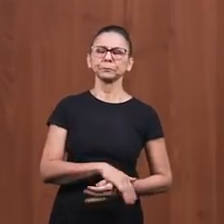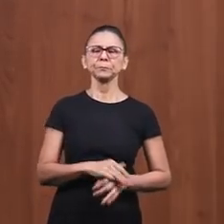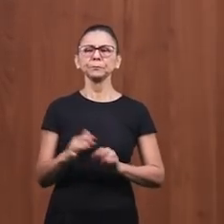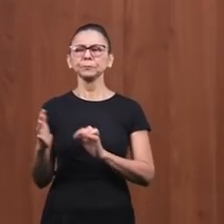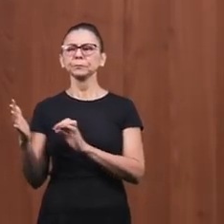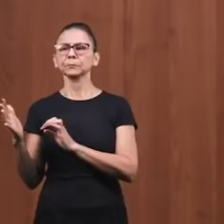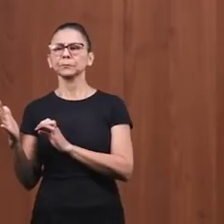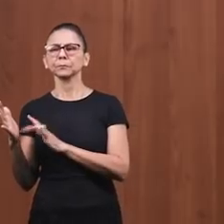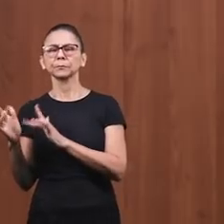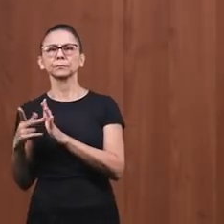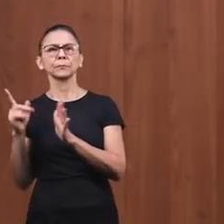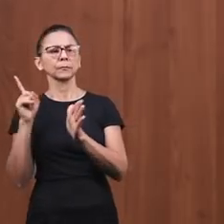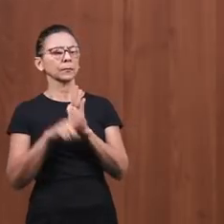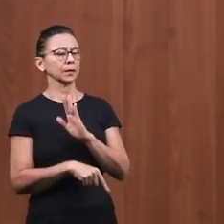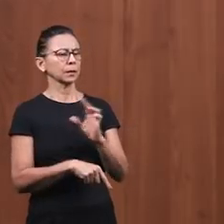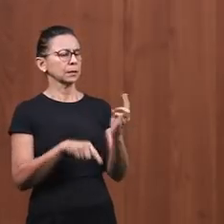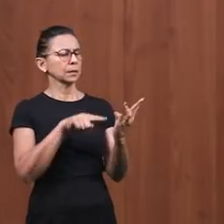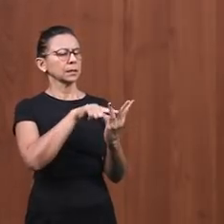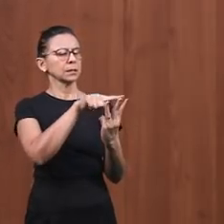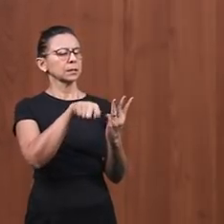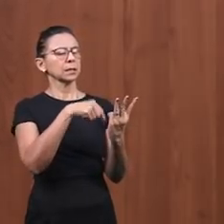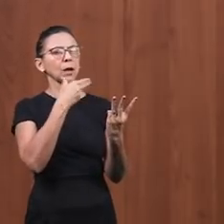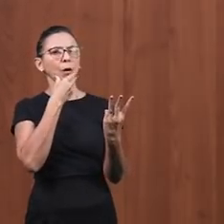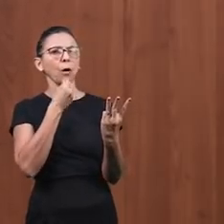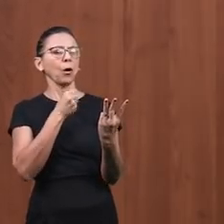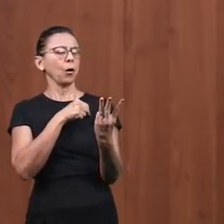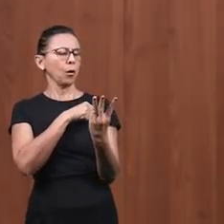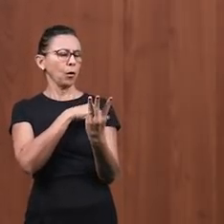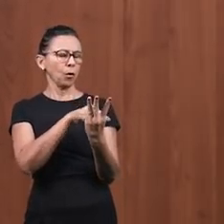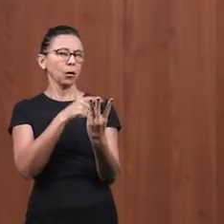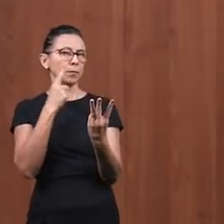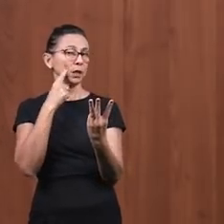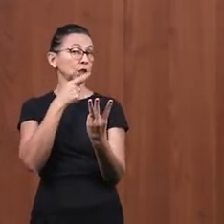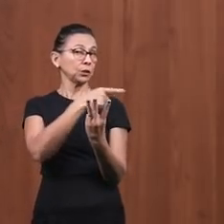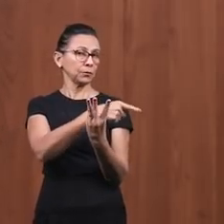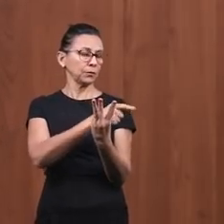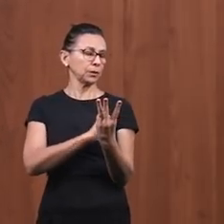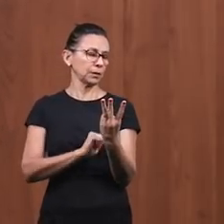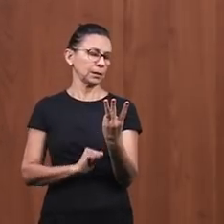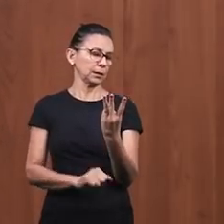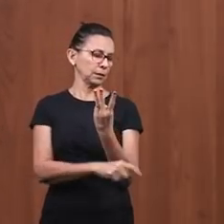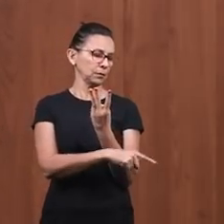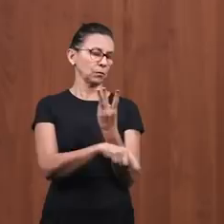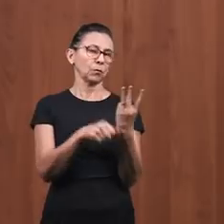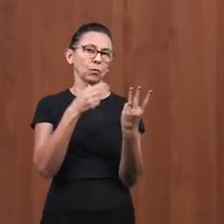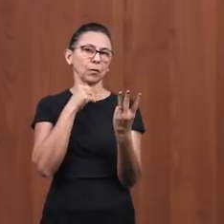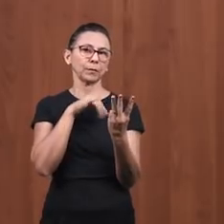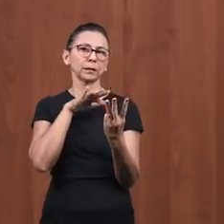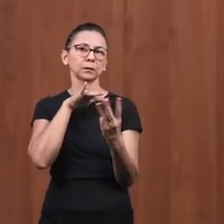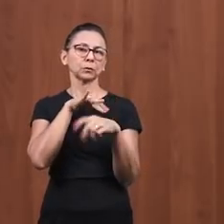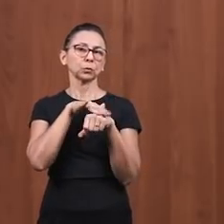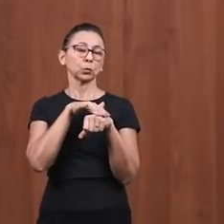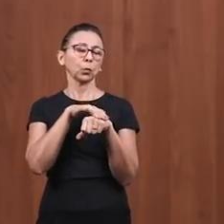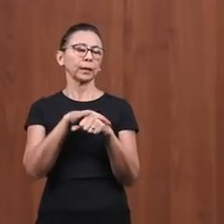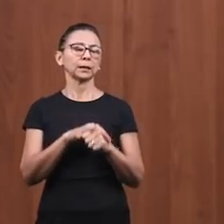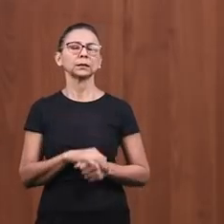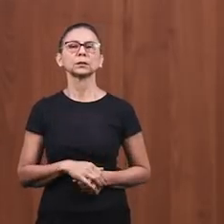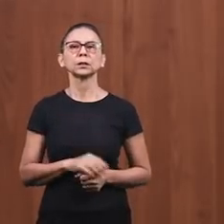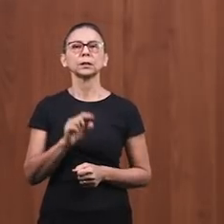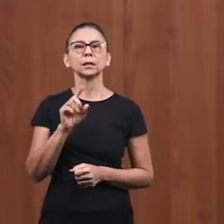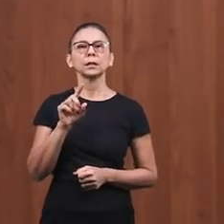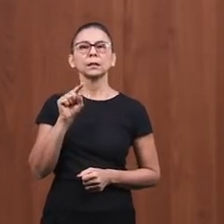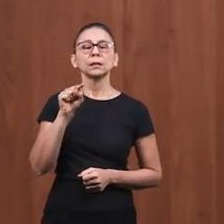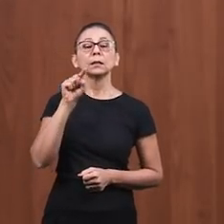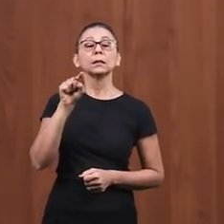então, o que te parece, desses três homens que passaram por aquele homem que estava caído no chão, quem é o próximo dele?